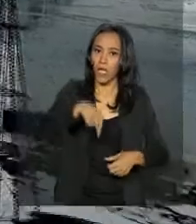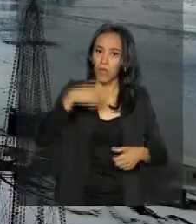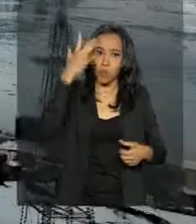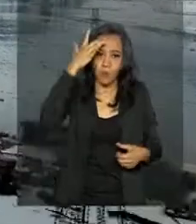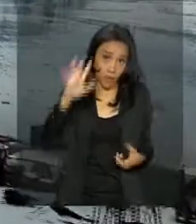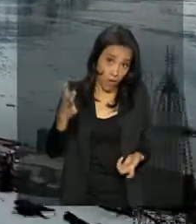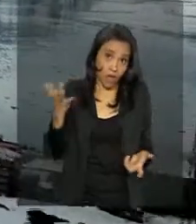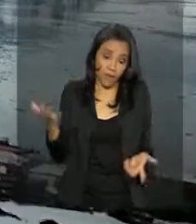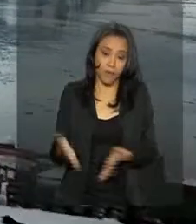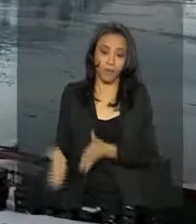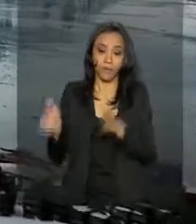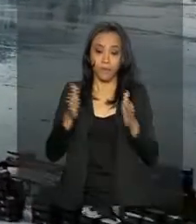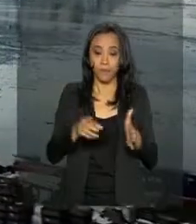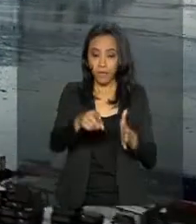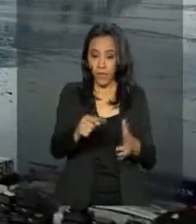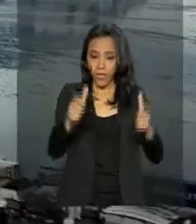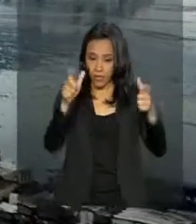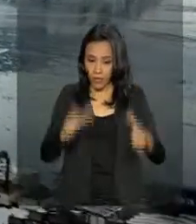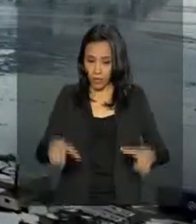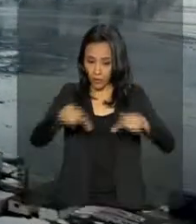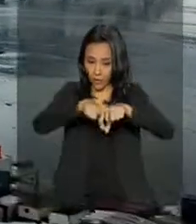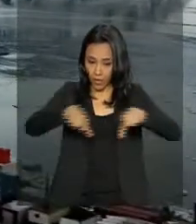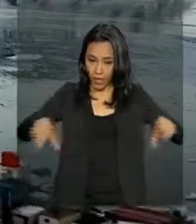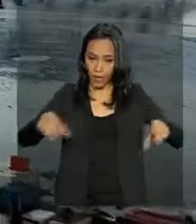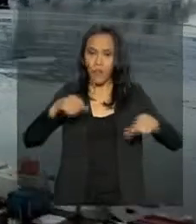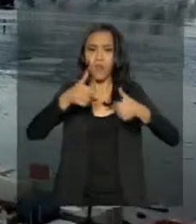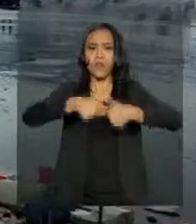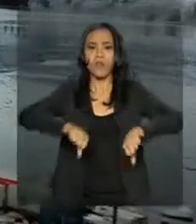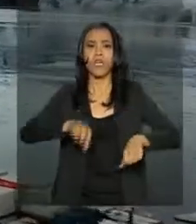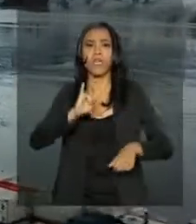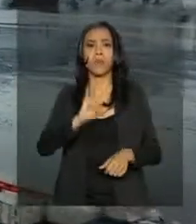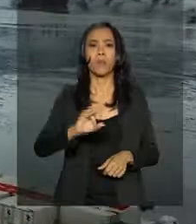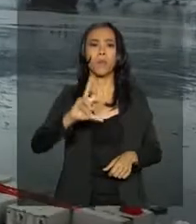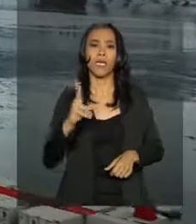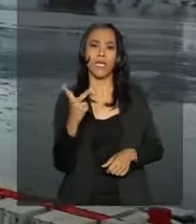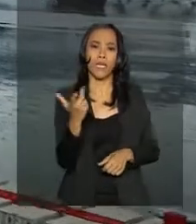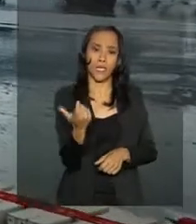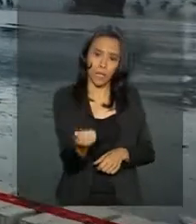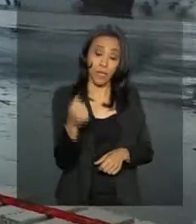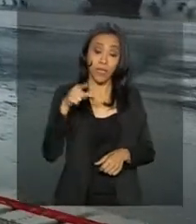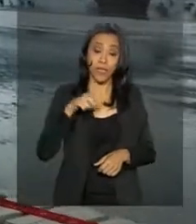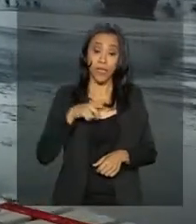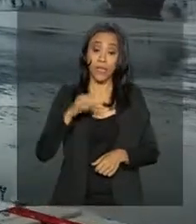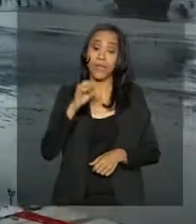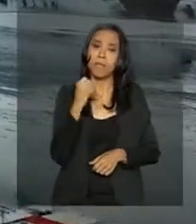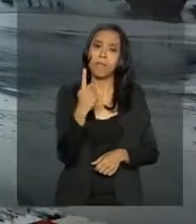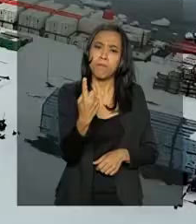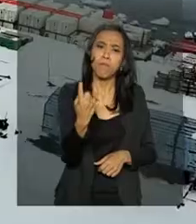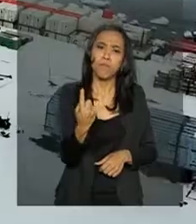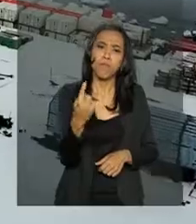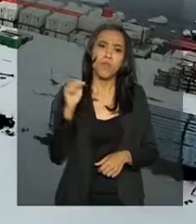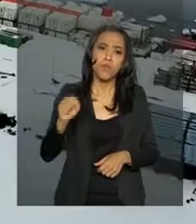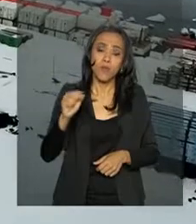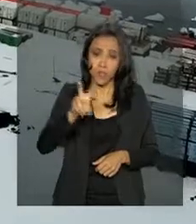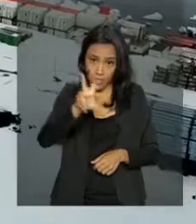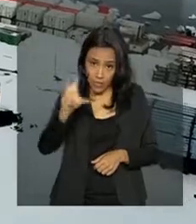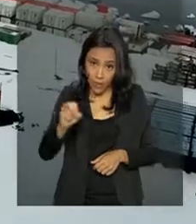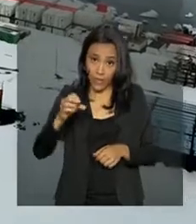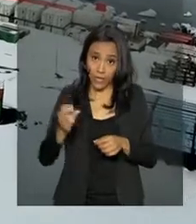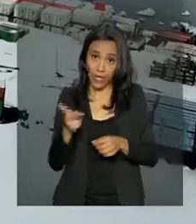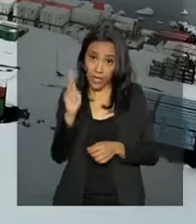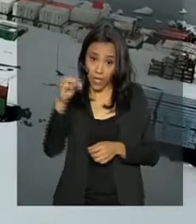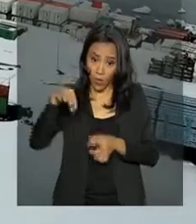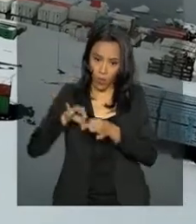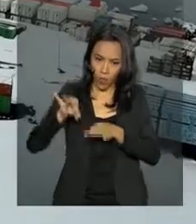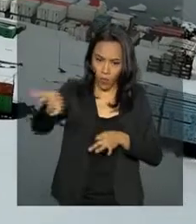A estação Comandante Ferraz fica na ilha Rei Jorge, que tem 1.150 quilômetros quadrados e é um pouco menor que